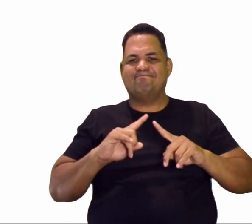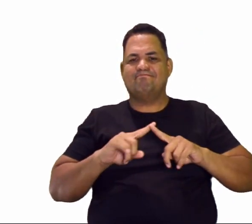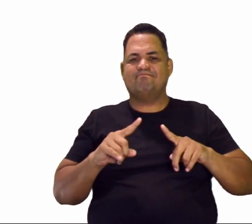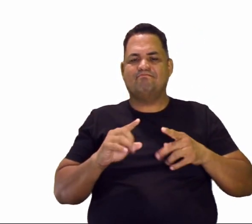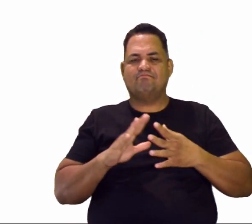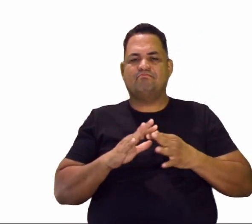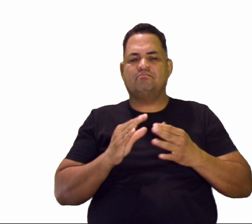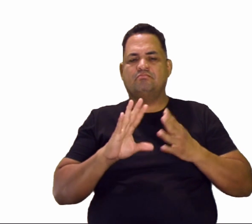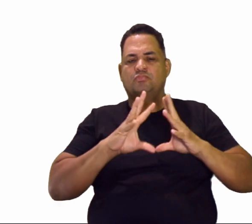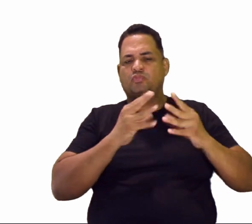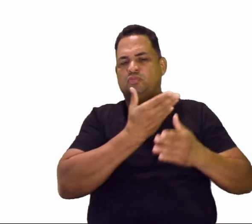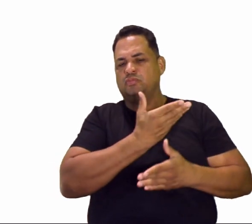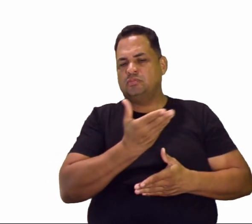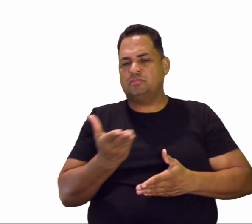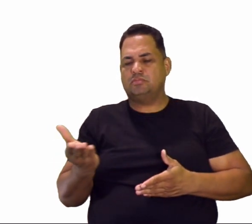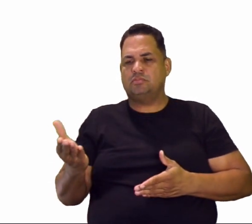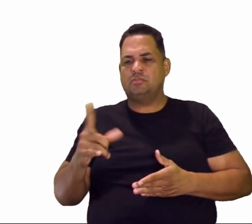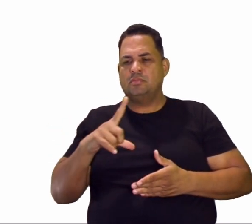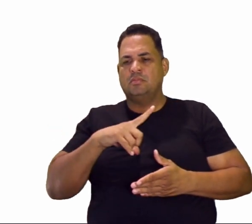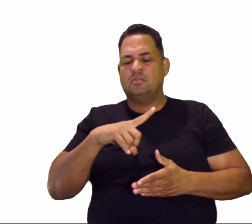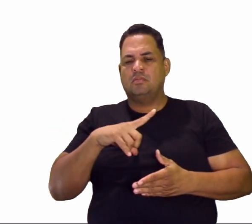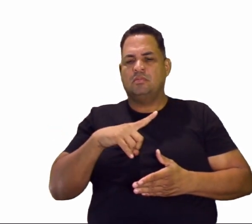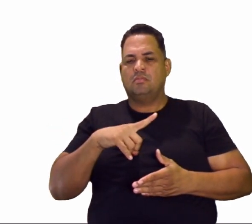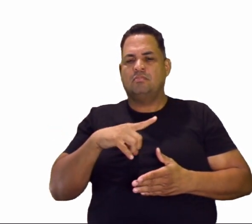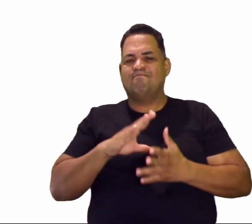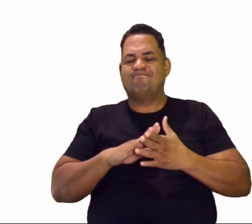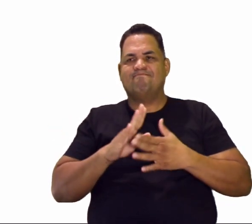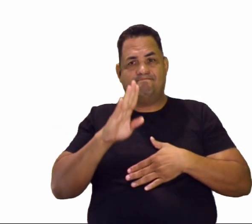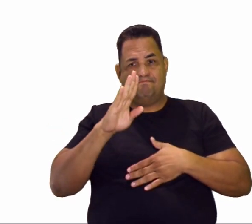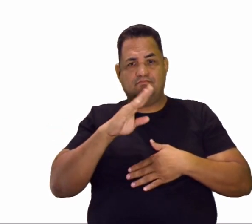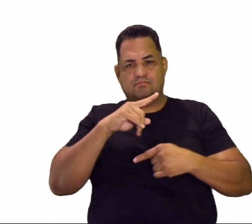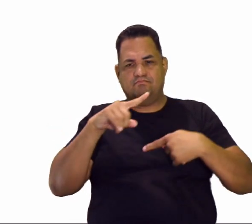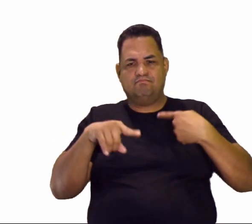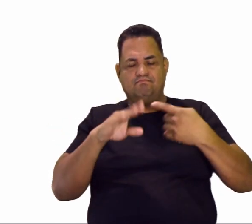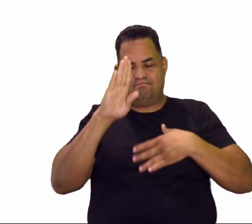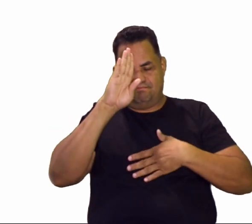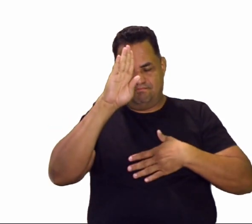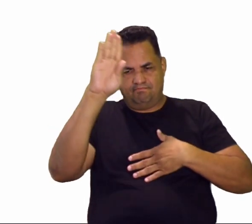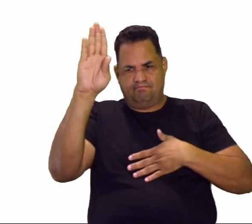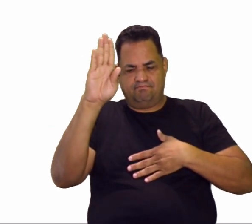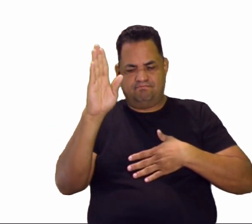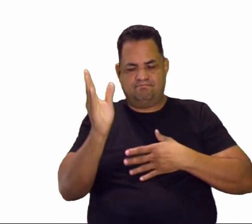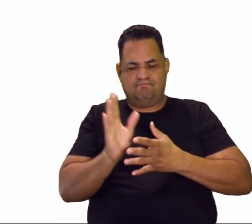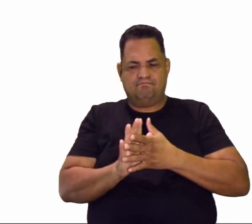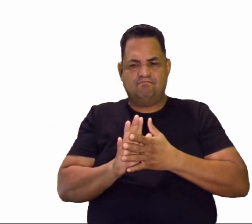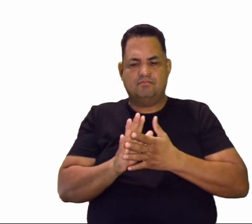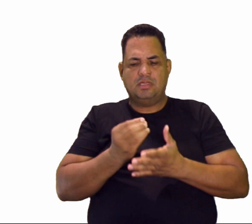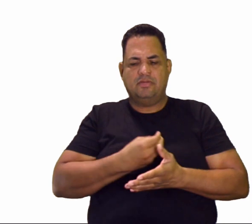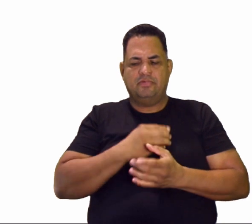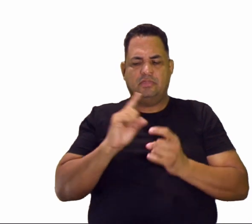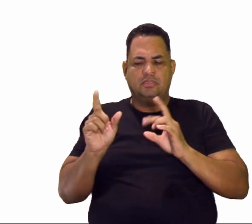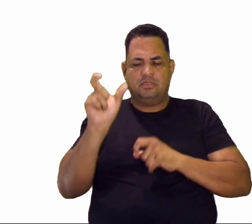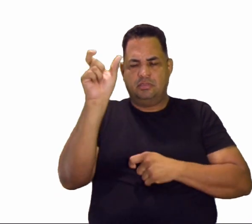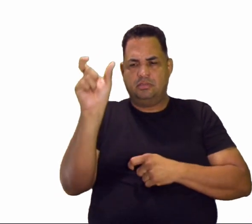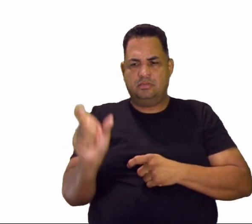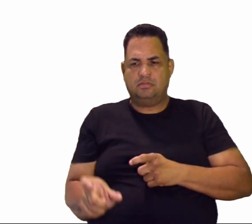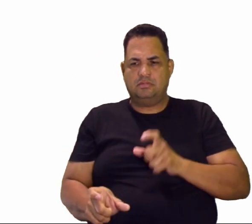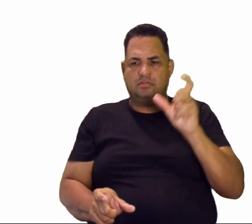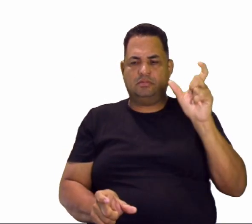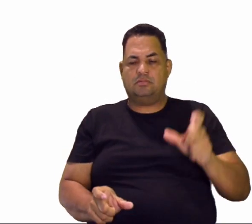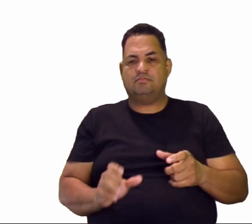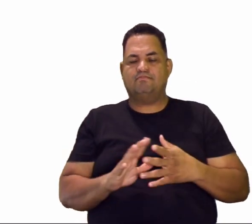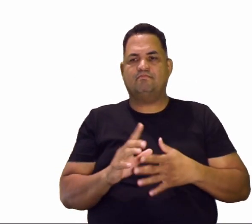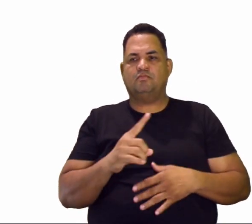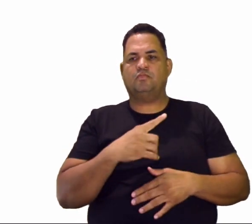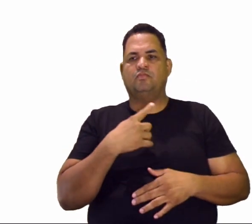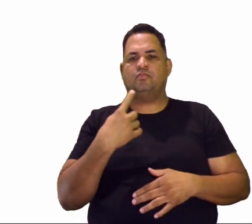essas instituições, elas têm um papel essencial na vida do indivíduo, né? Então, a gente sabe, na